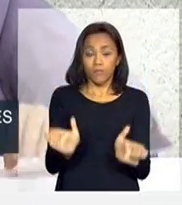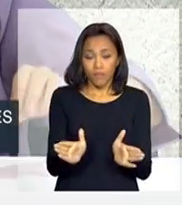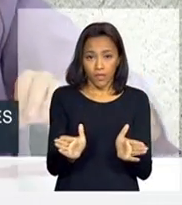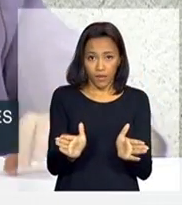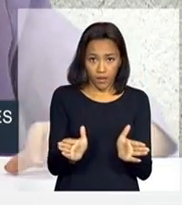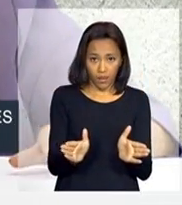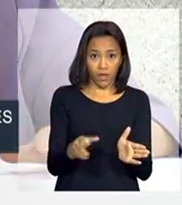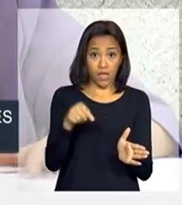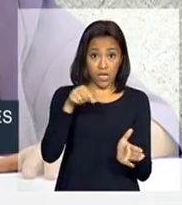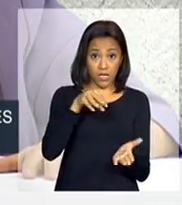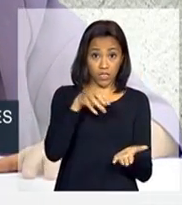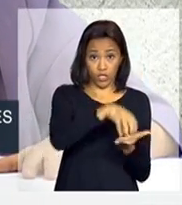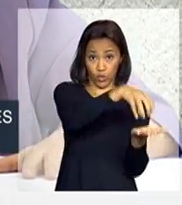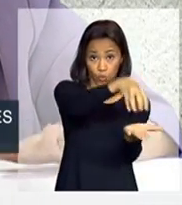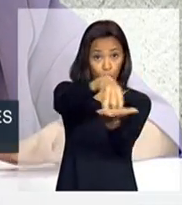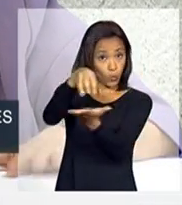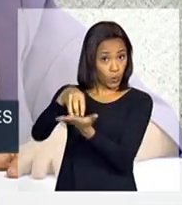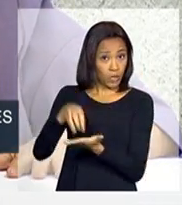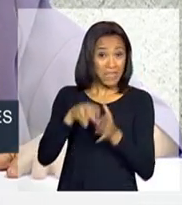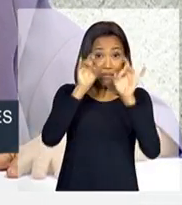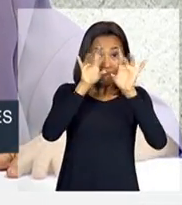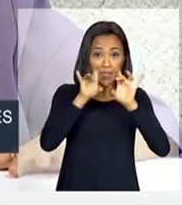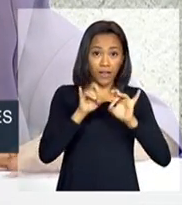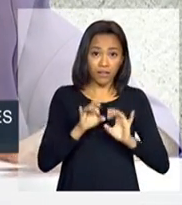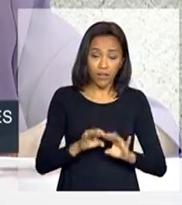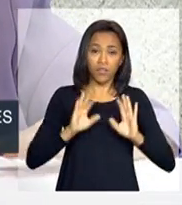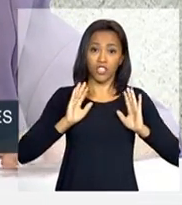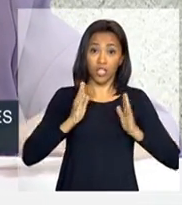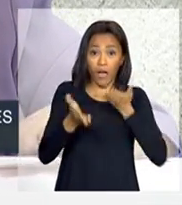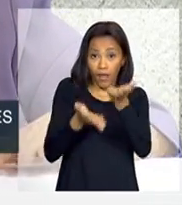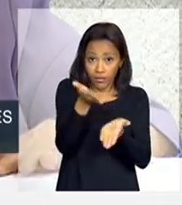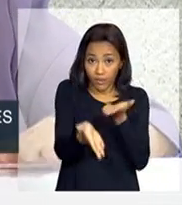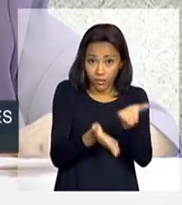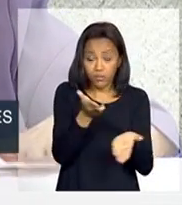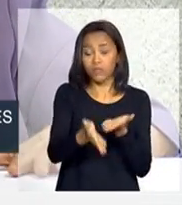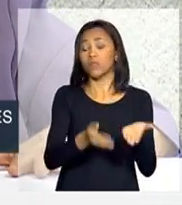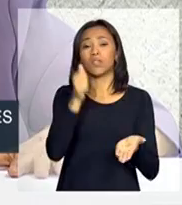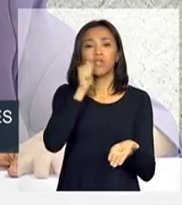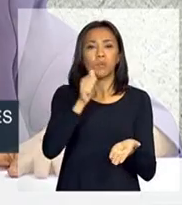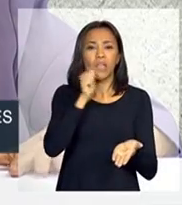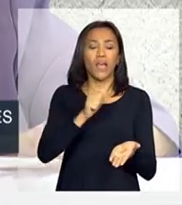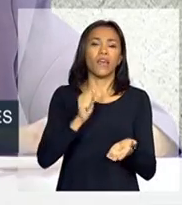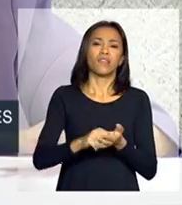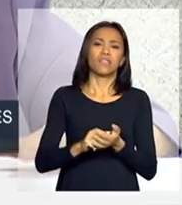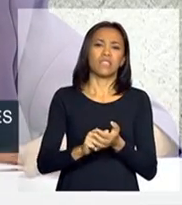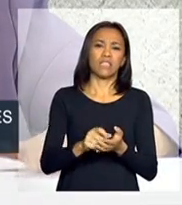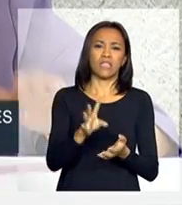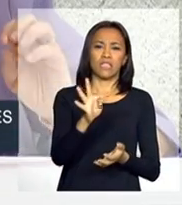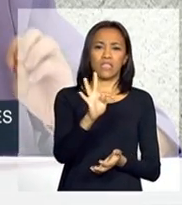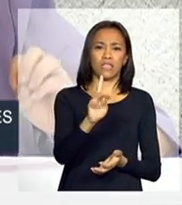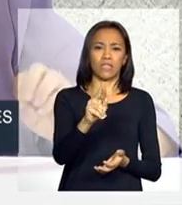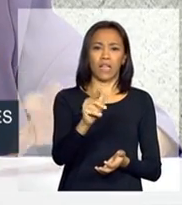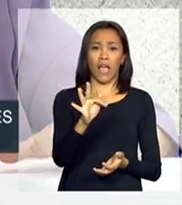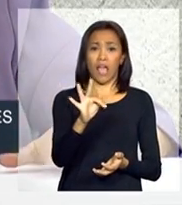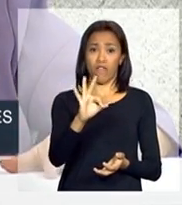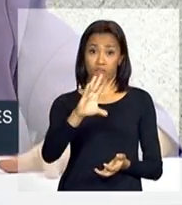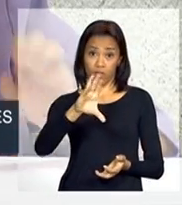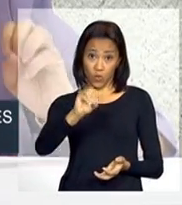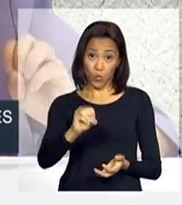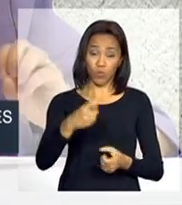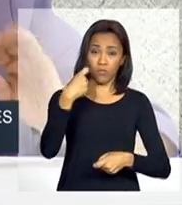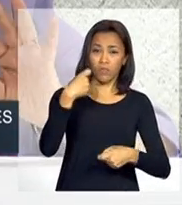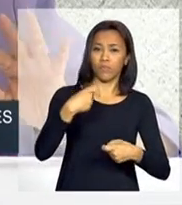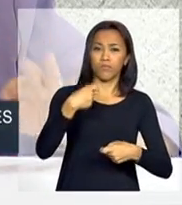os núcleos especializados de atendimento às mulheres em situação de tráfico sexual, às mulheres